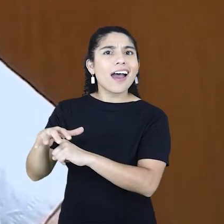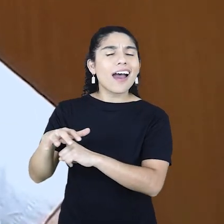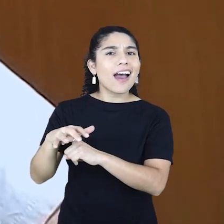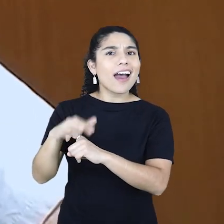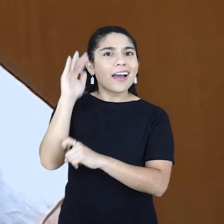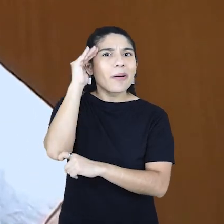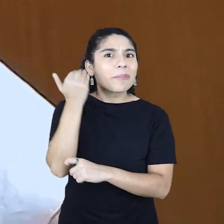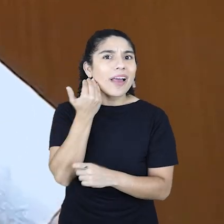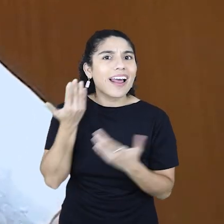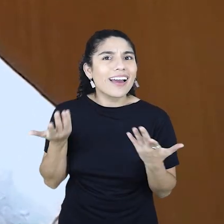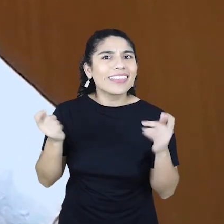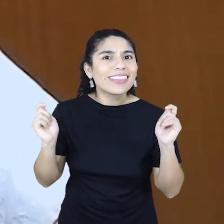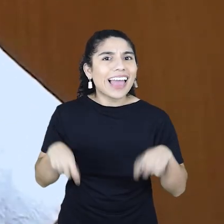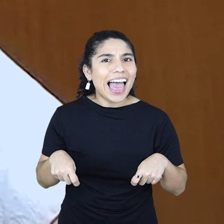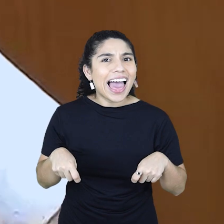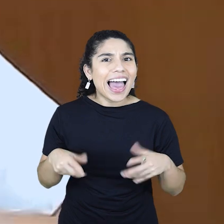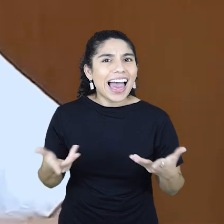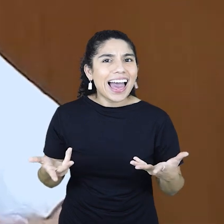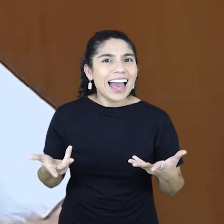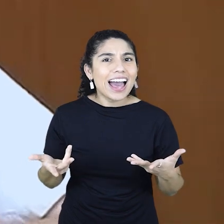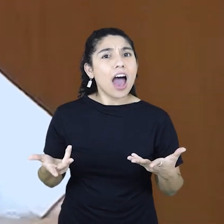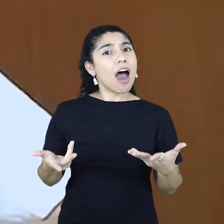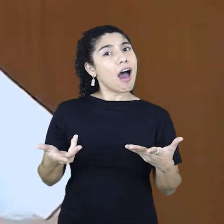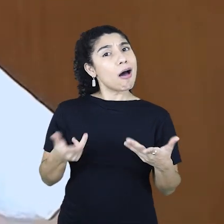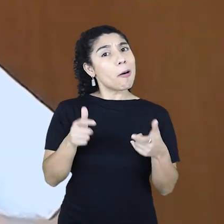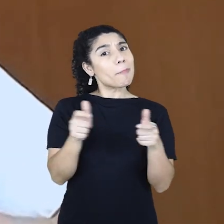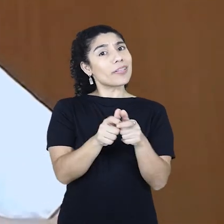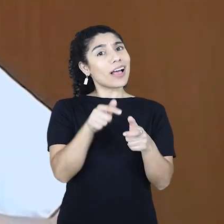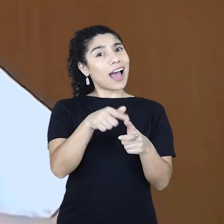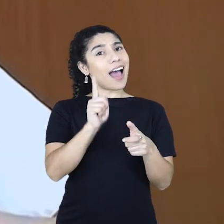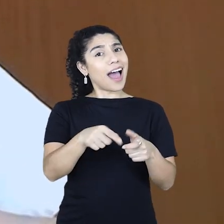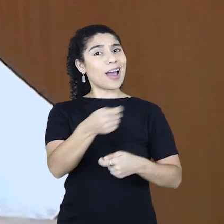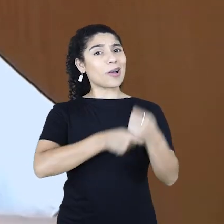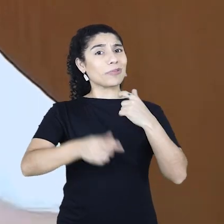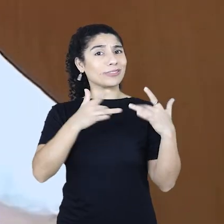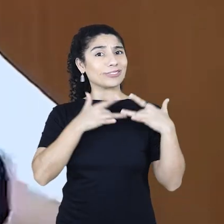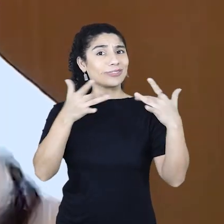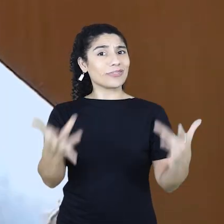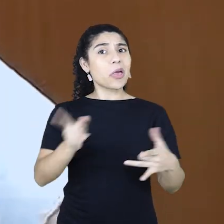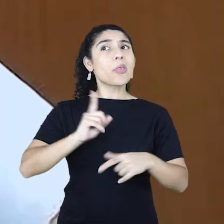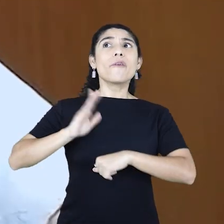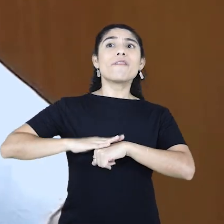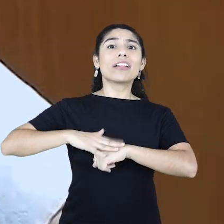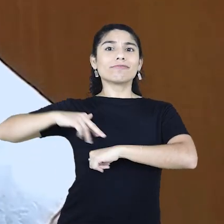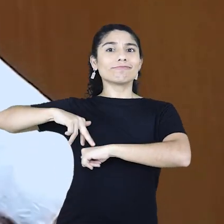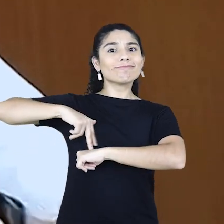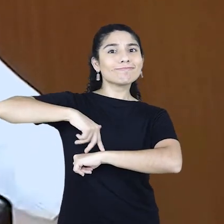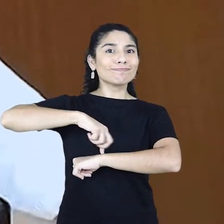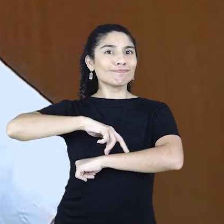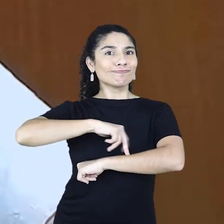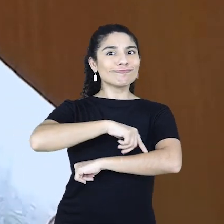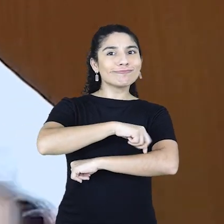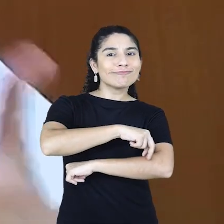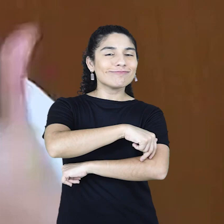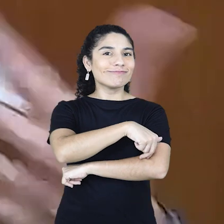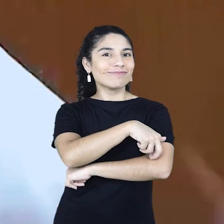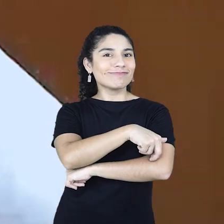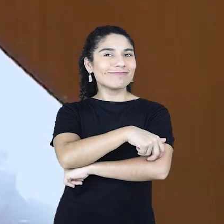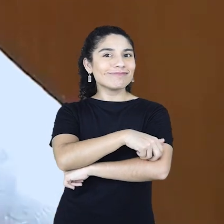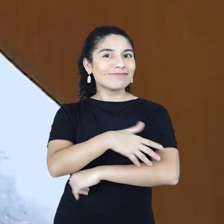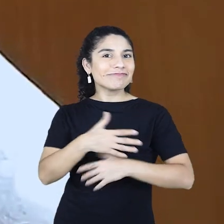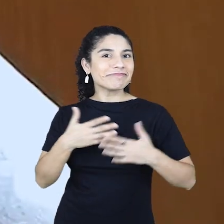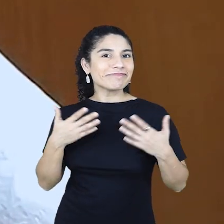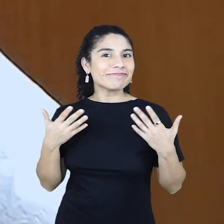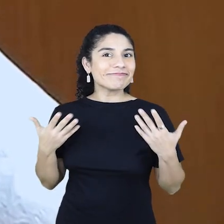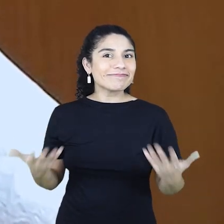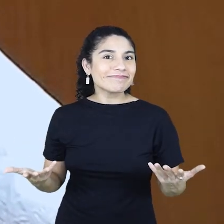Maria, que é a maior feira da economia solidária que nós temos, e por que não fazer um desfile da RESP nacional,